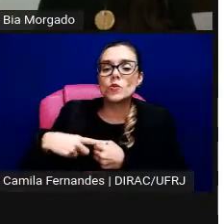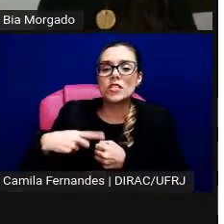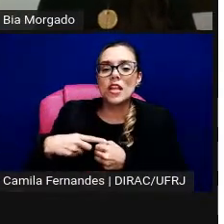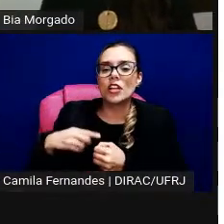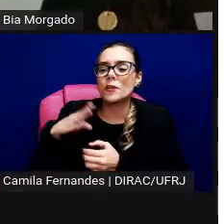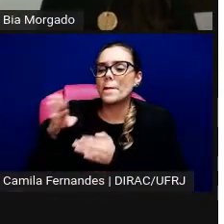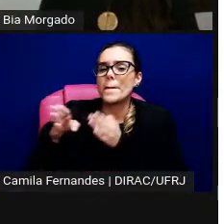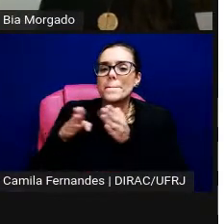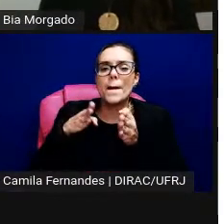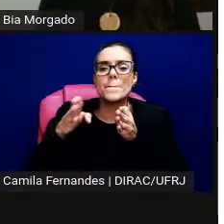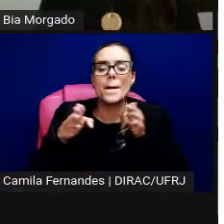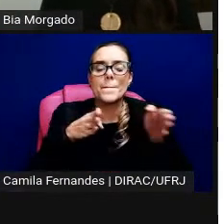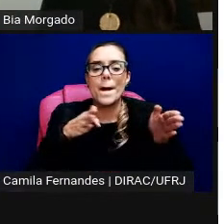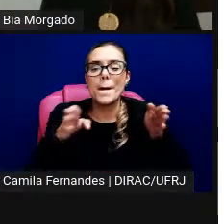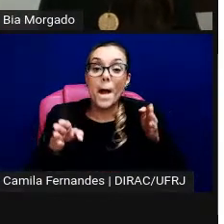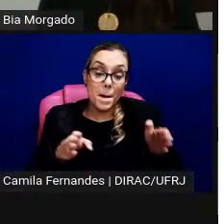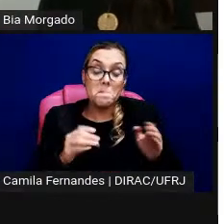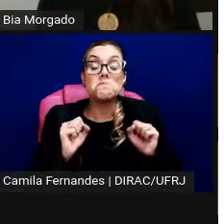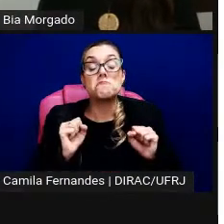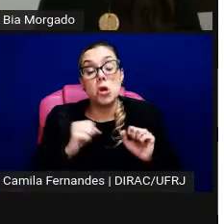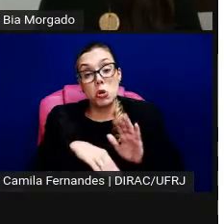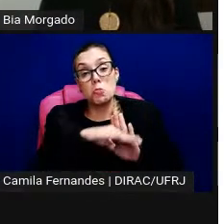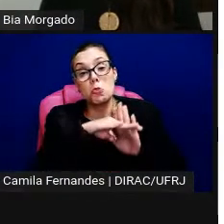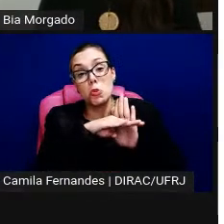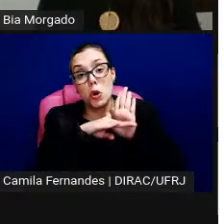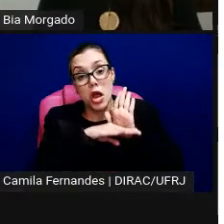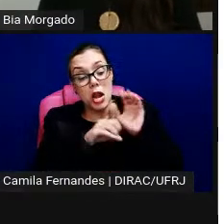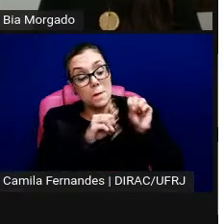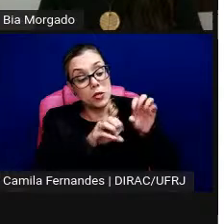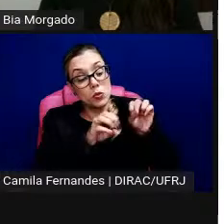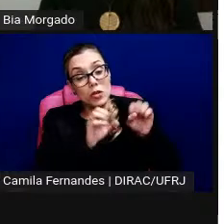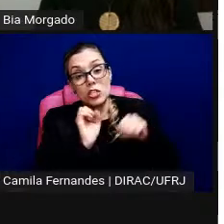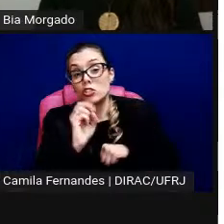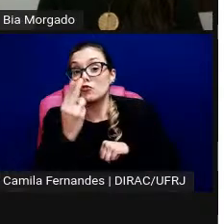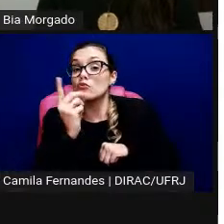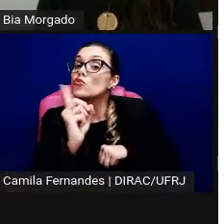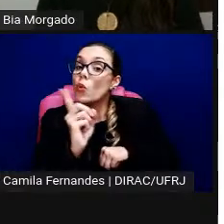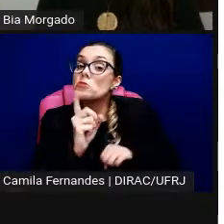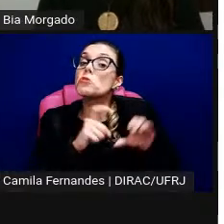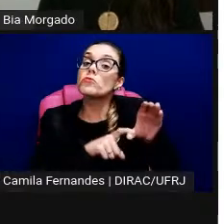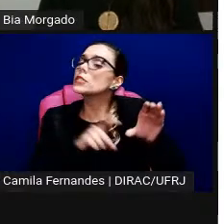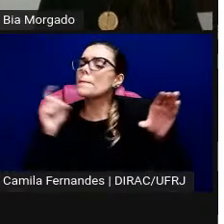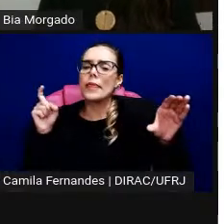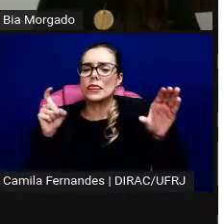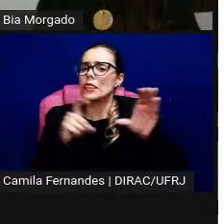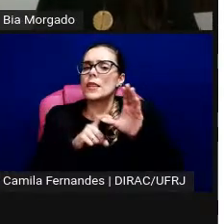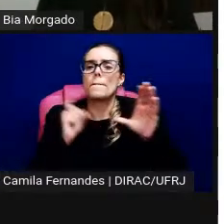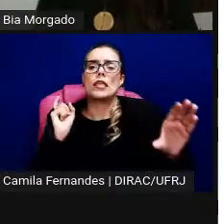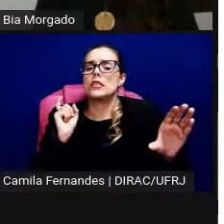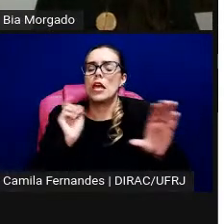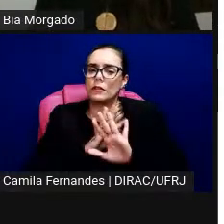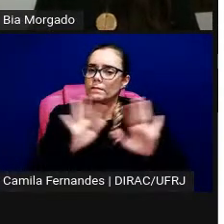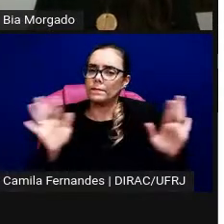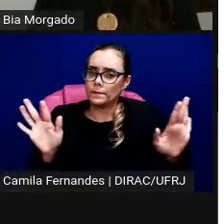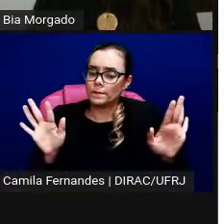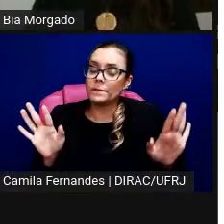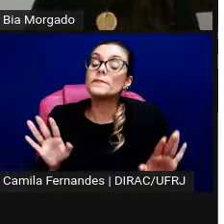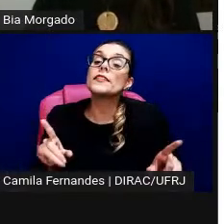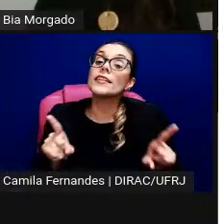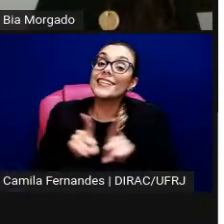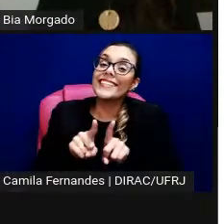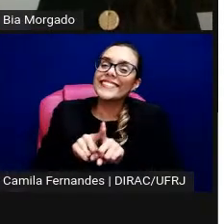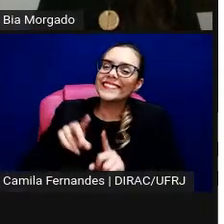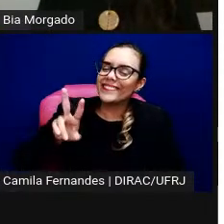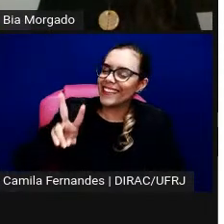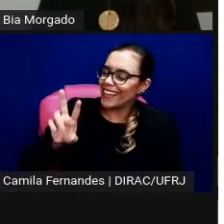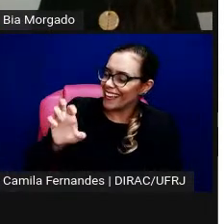educativo era independente, podia ter ou não ter necessariamente, não conseguia investigar se todas tinham um projeto educativo. No Rio foi o Vergara que falou